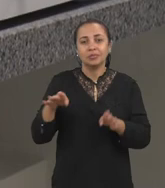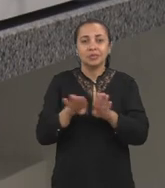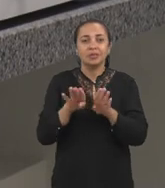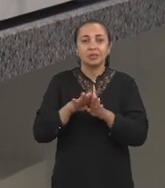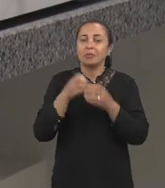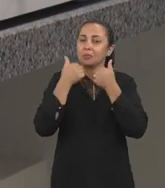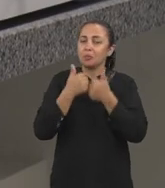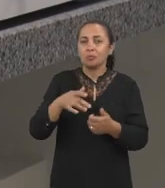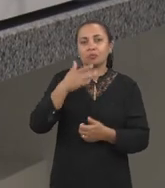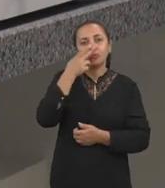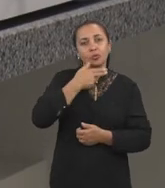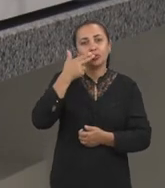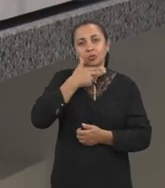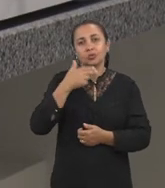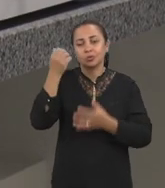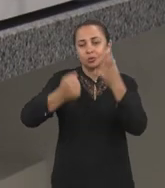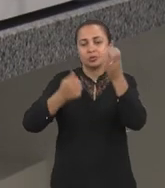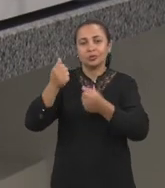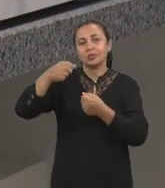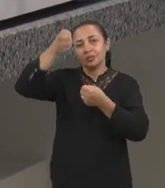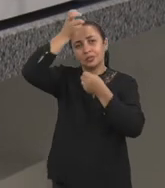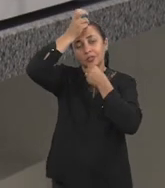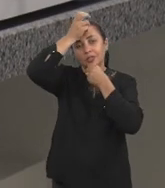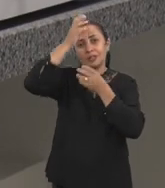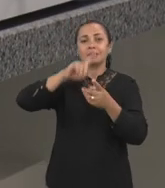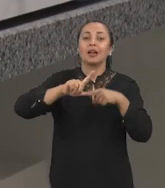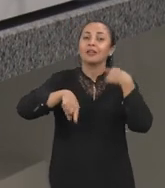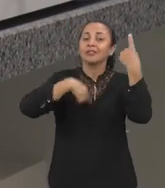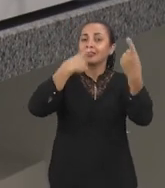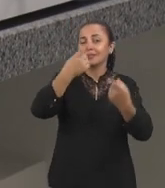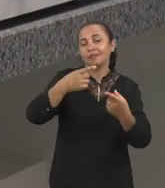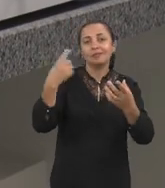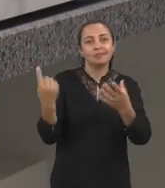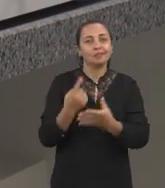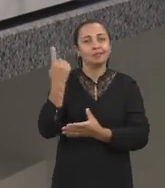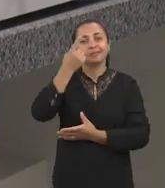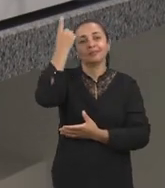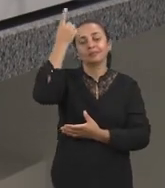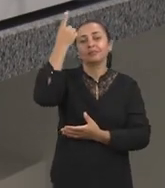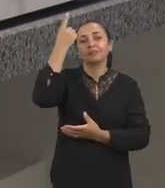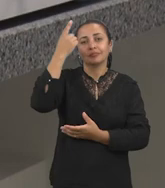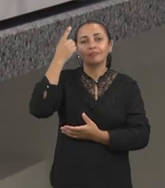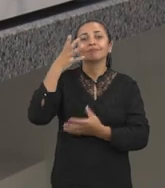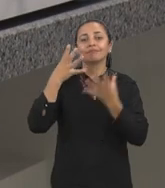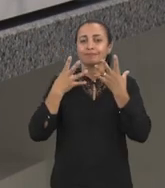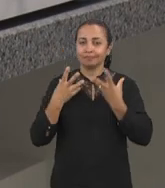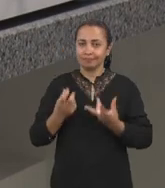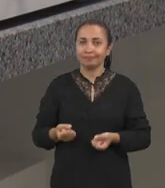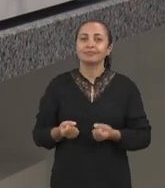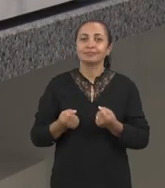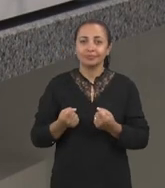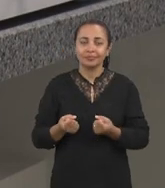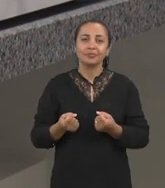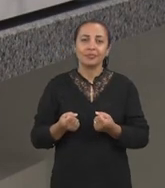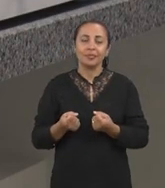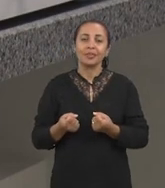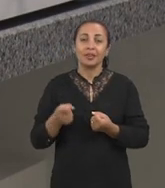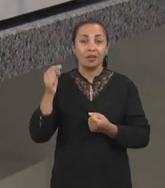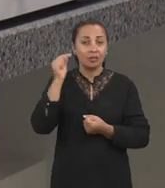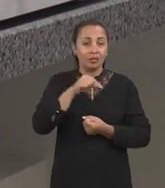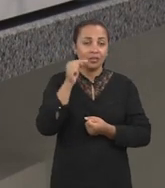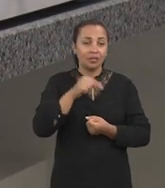nutricionais do leite de cabra. E além de aumentar a aceitação desse